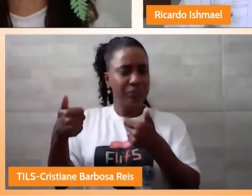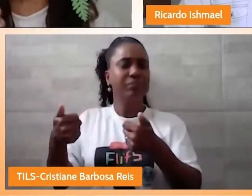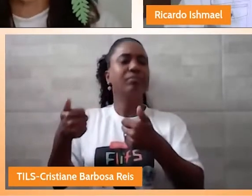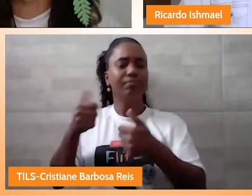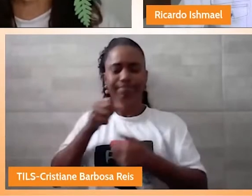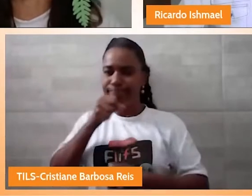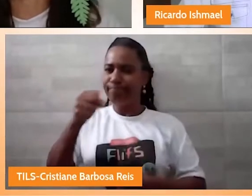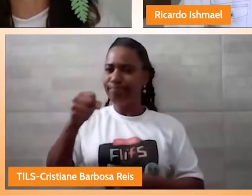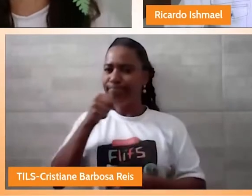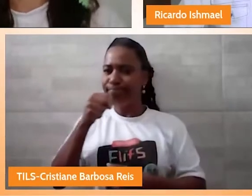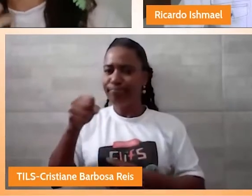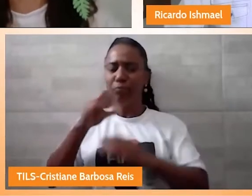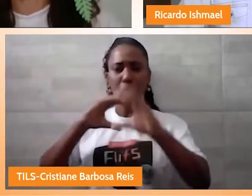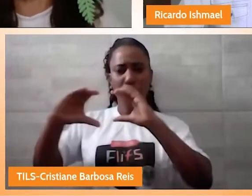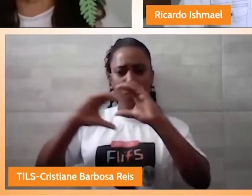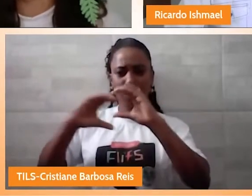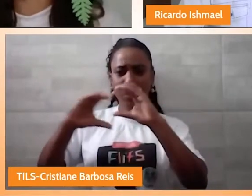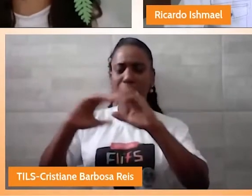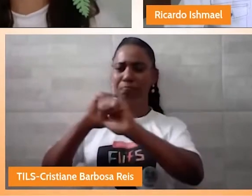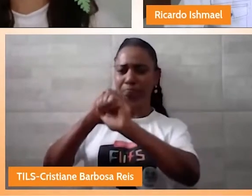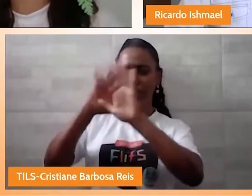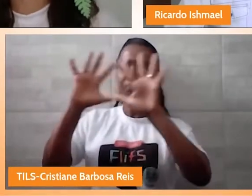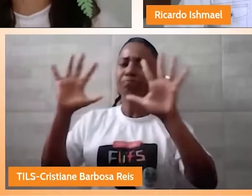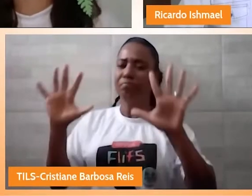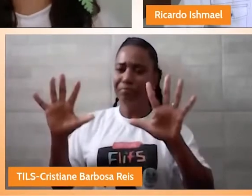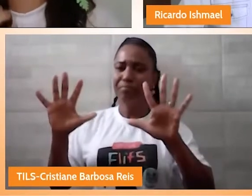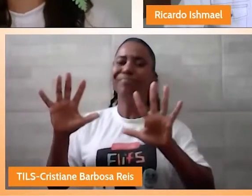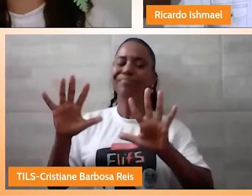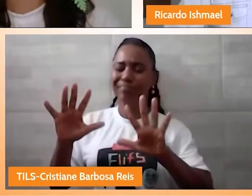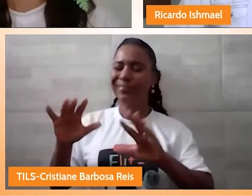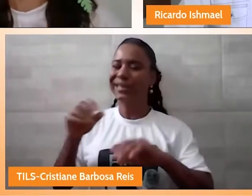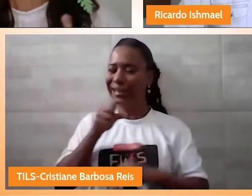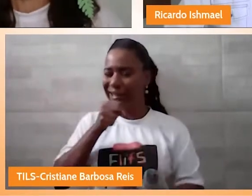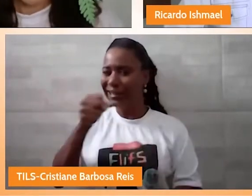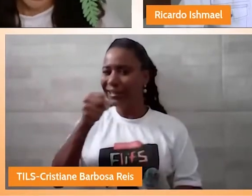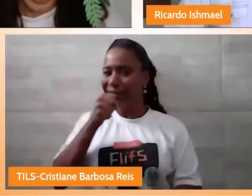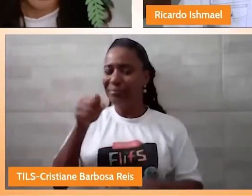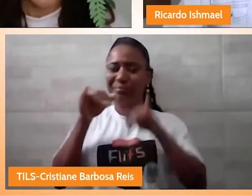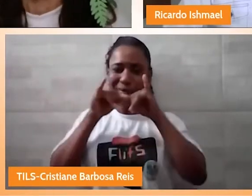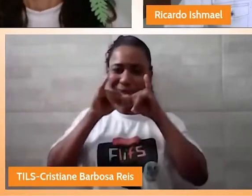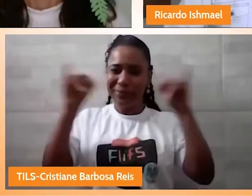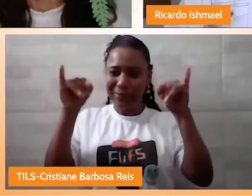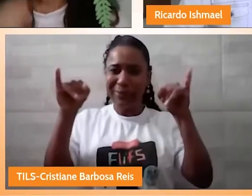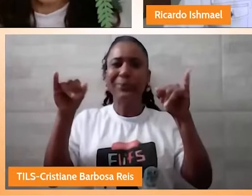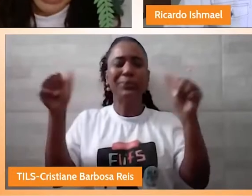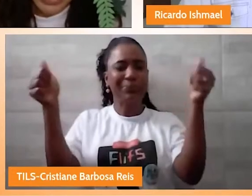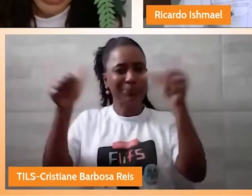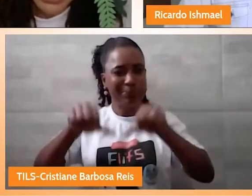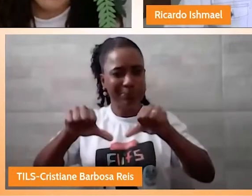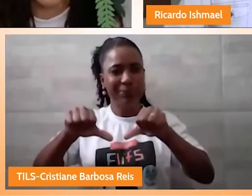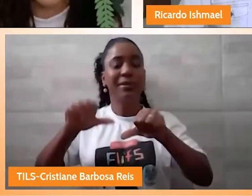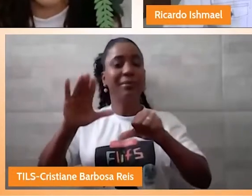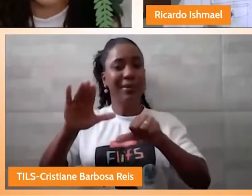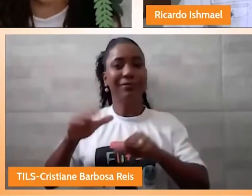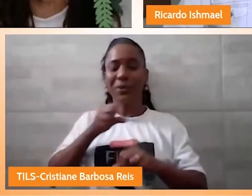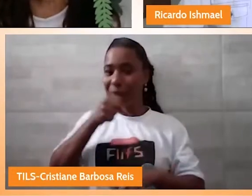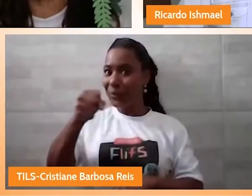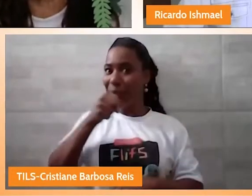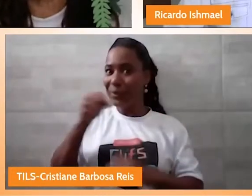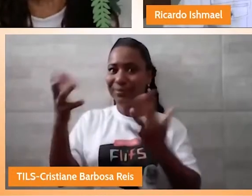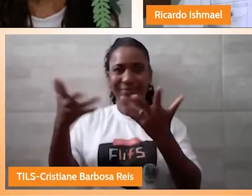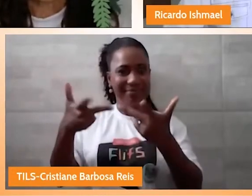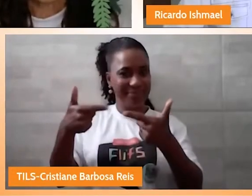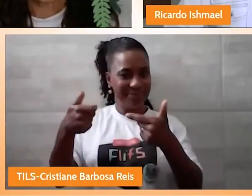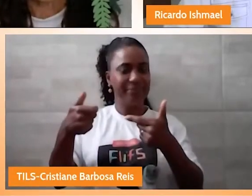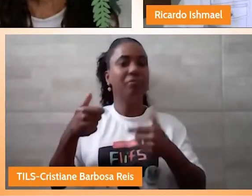leves. Mesmo nos momentos difíceis, nas reportagens mais difíceis, mais pesadas. você deixa um pouquinho... 20 anos de carreira esse ano?